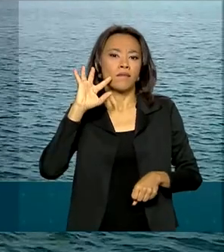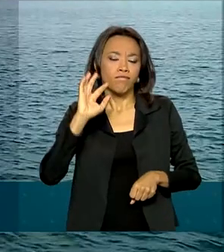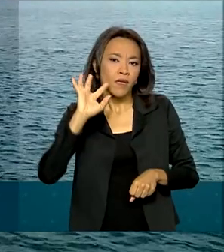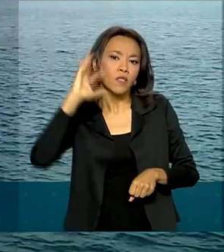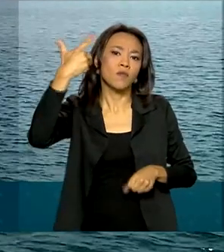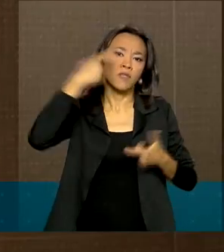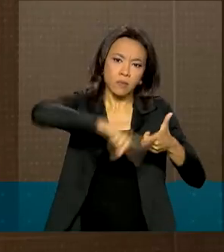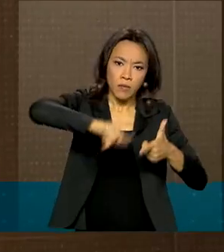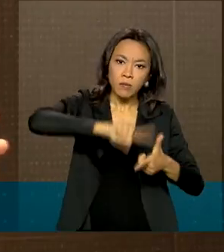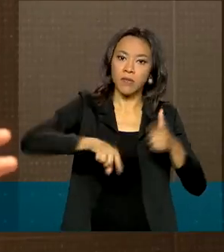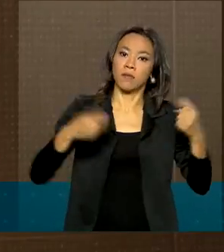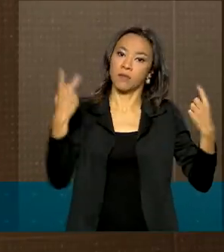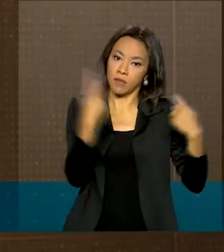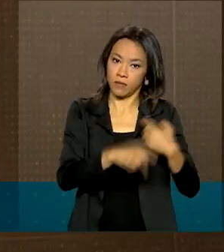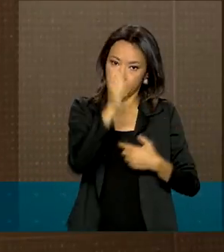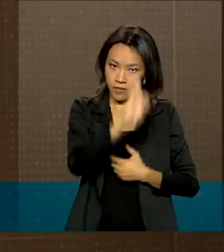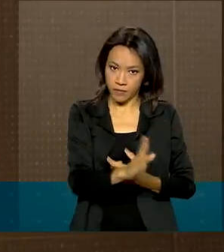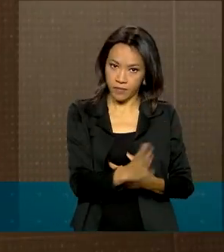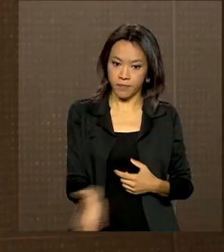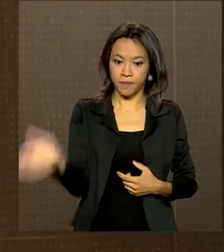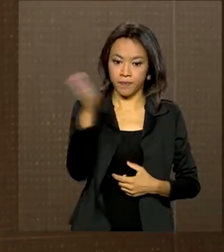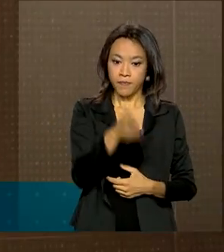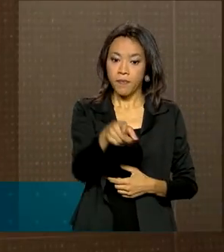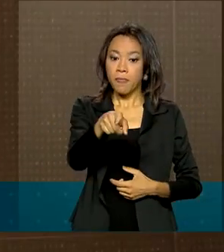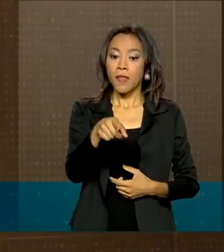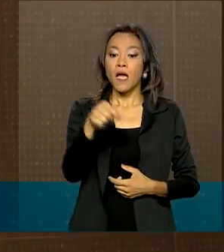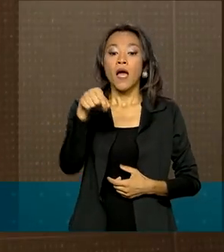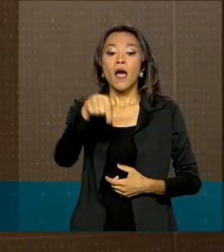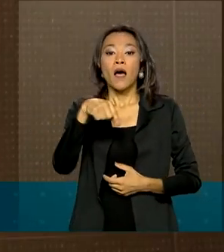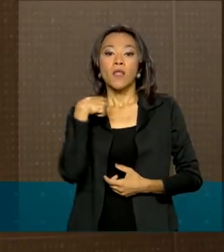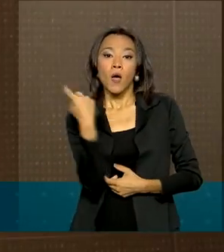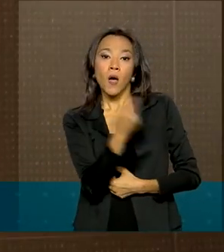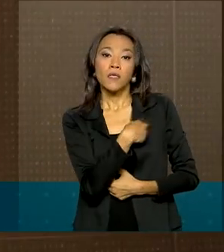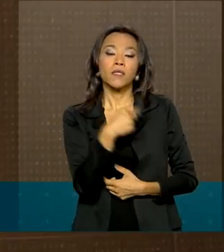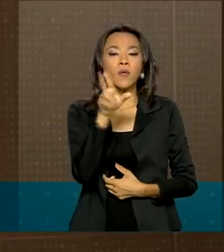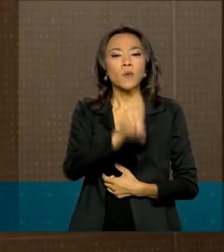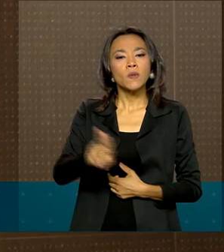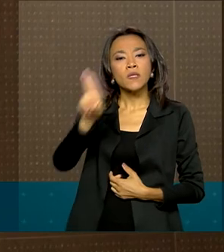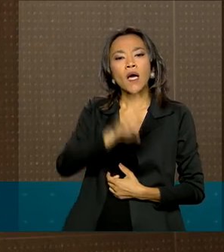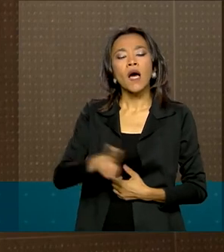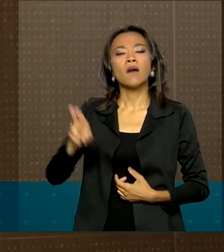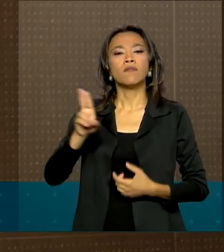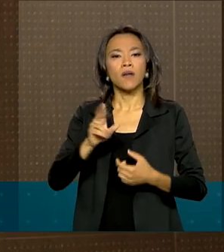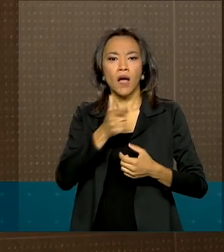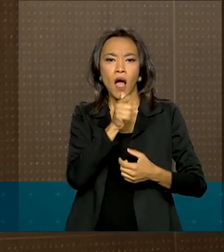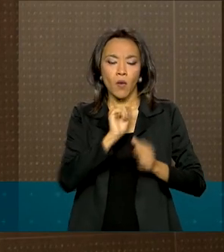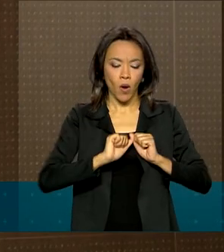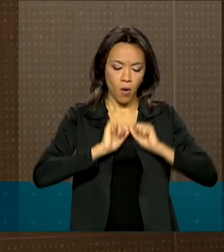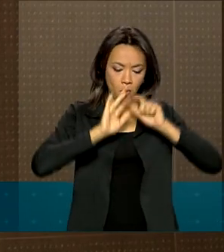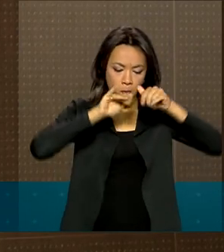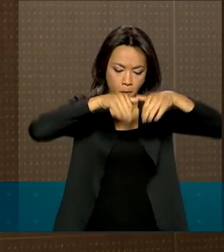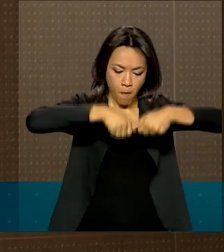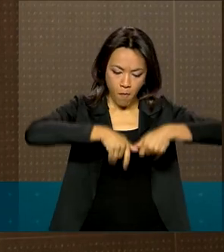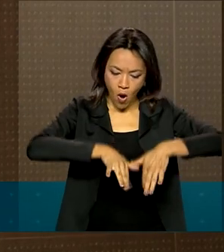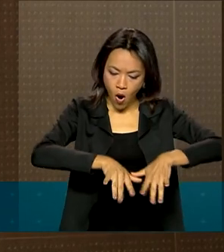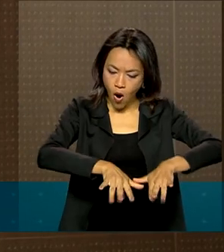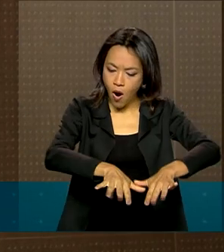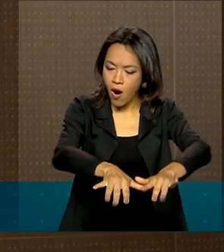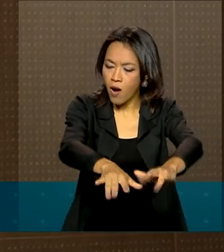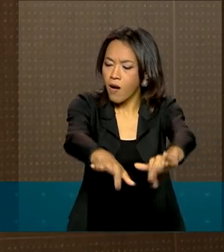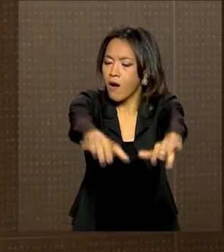A nossa matriz era limpa e renovável, como ainda é hoje e como continuará